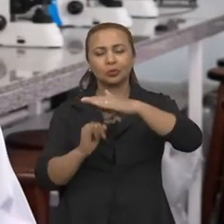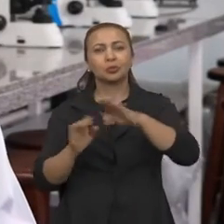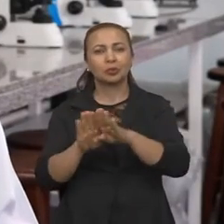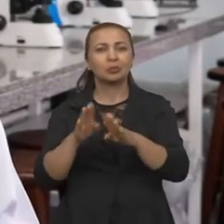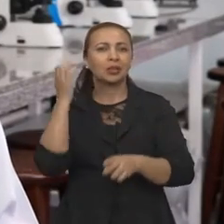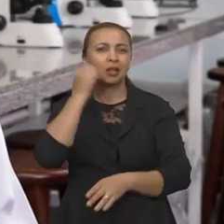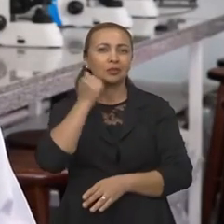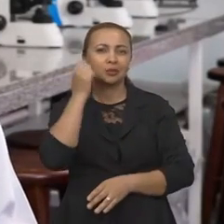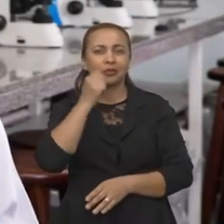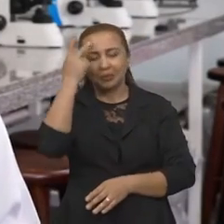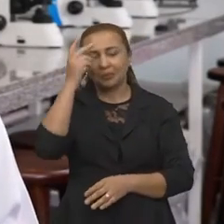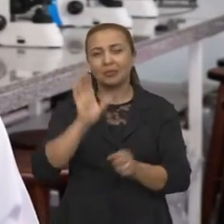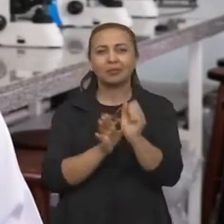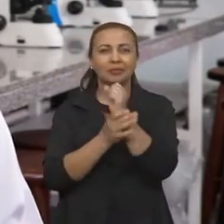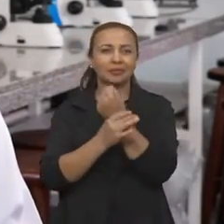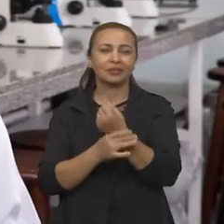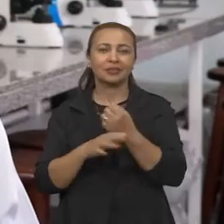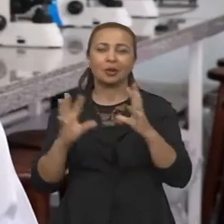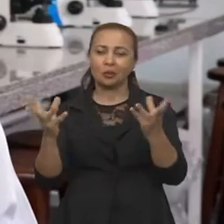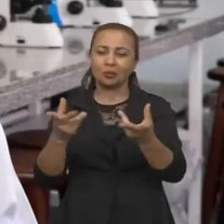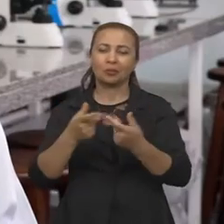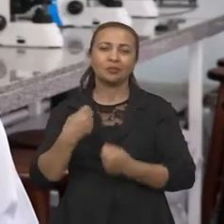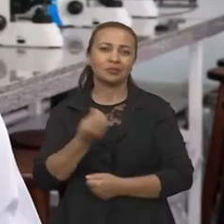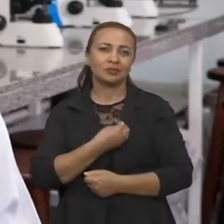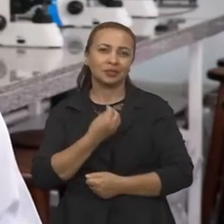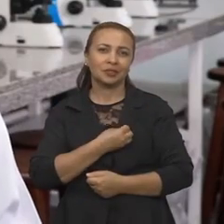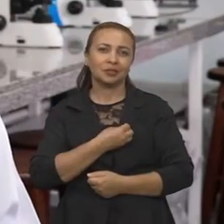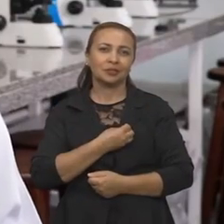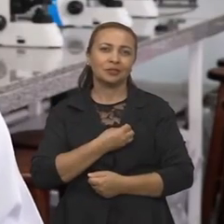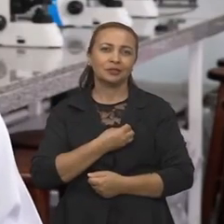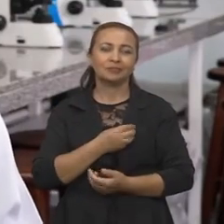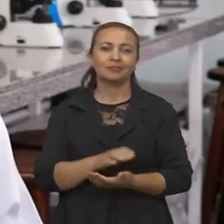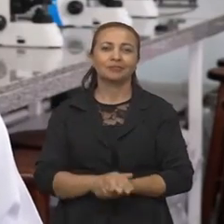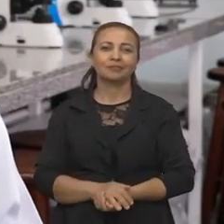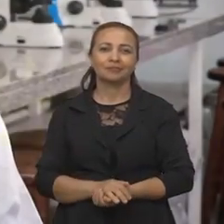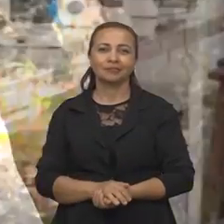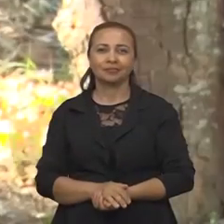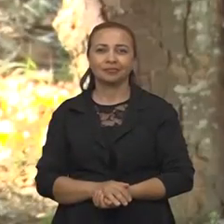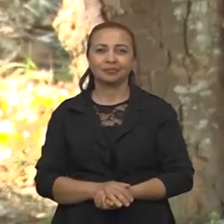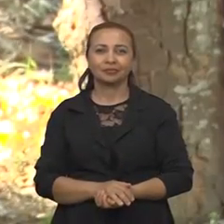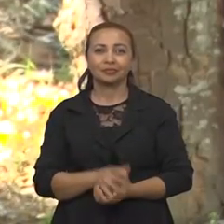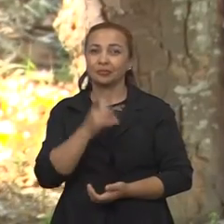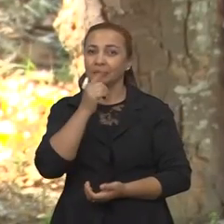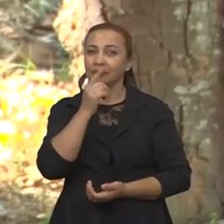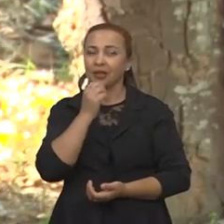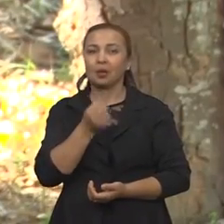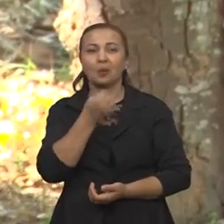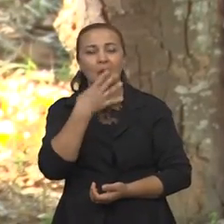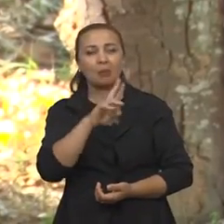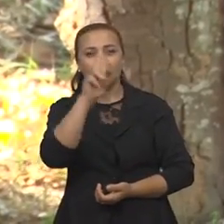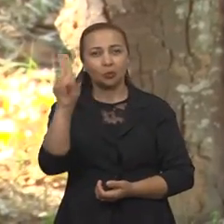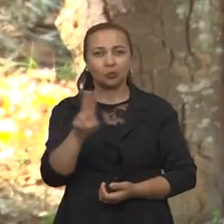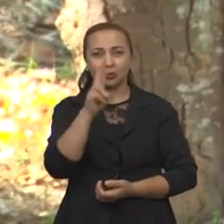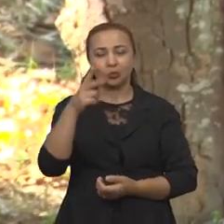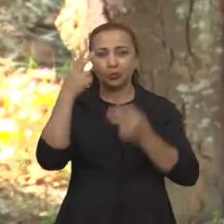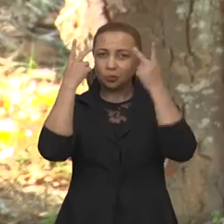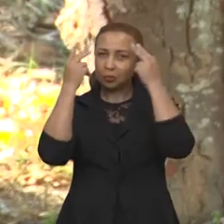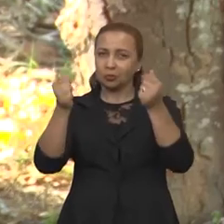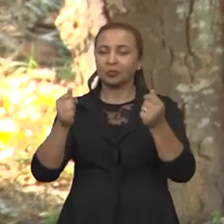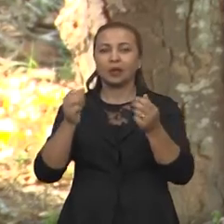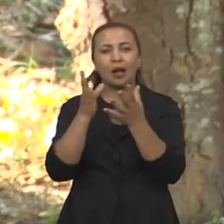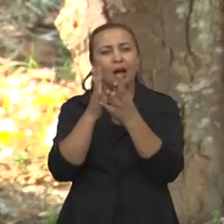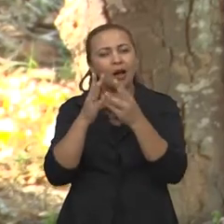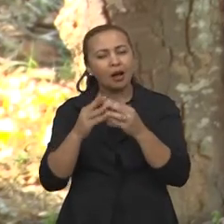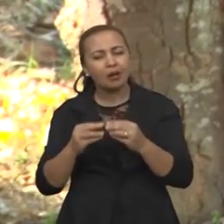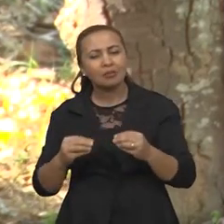têm adotado essas técnicas para garantir a qualidade de vida desses pacientes. A água é um bem de uso comum que está